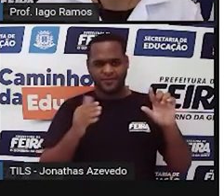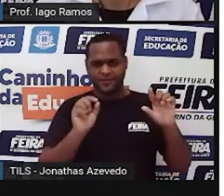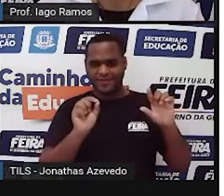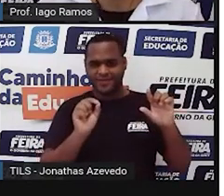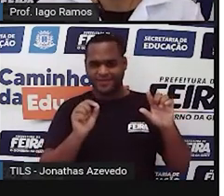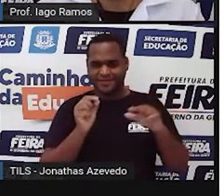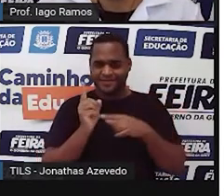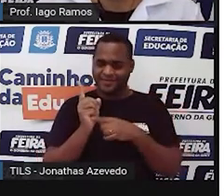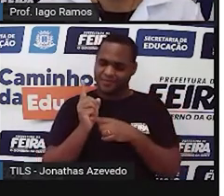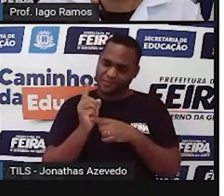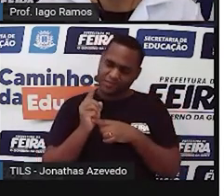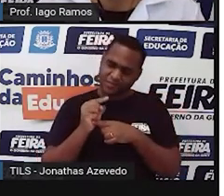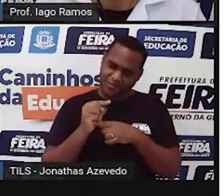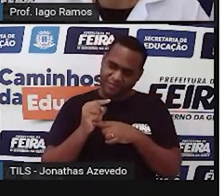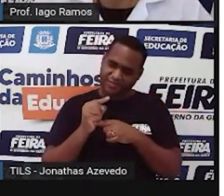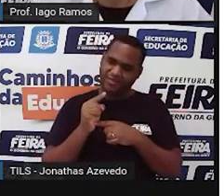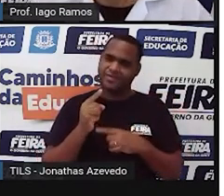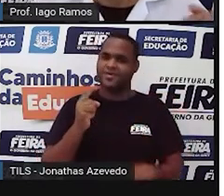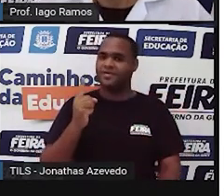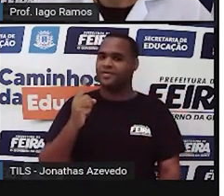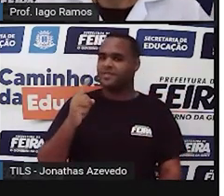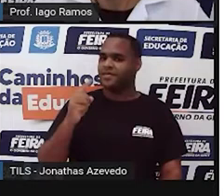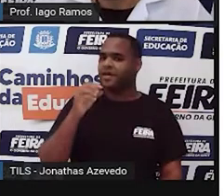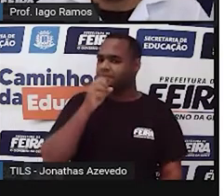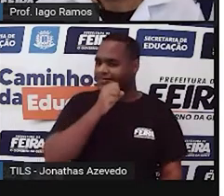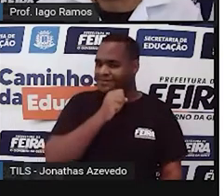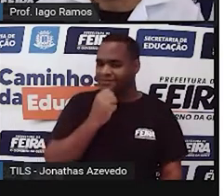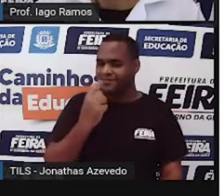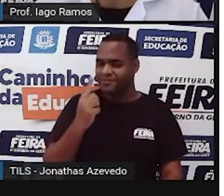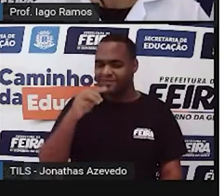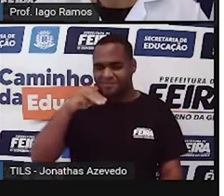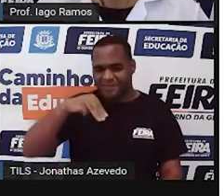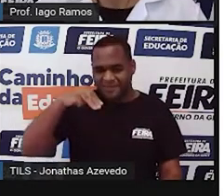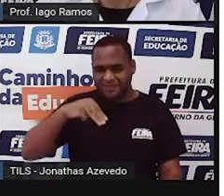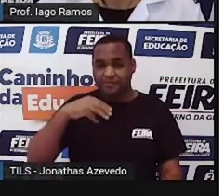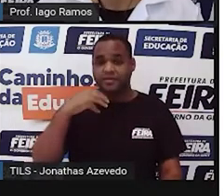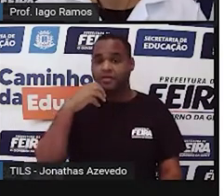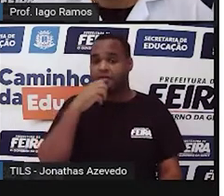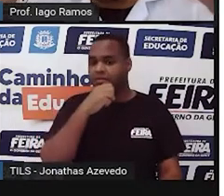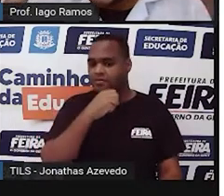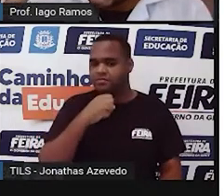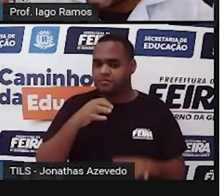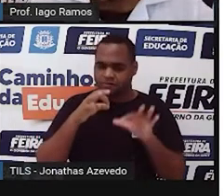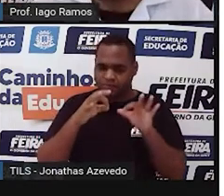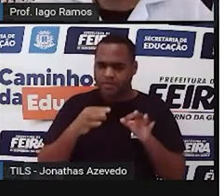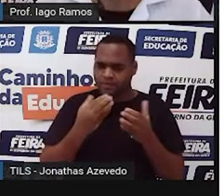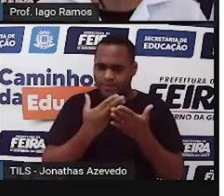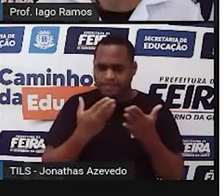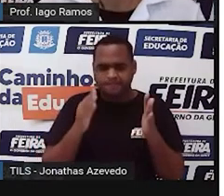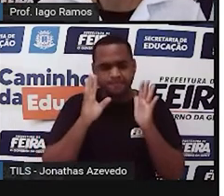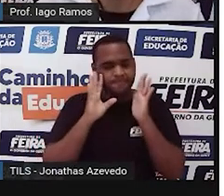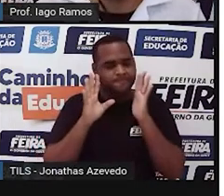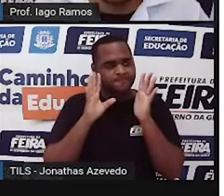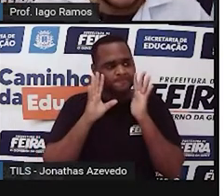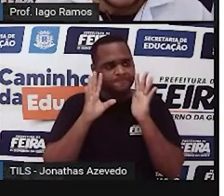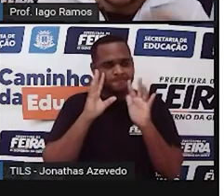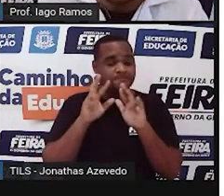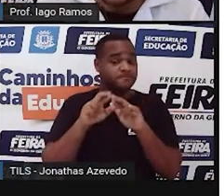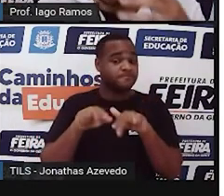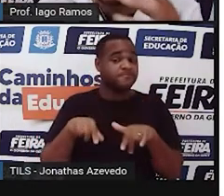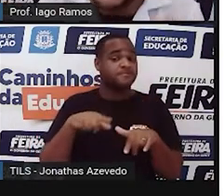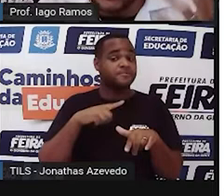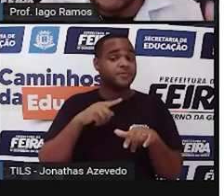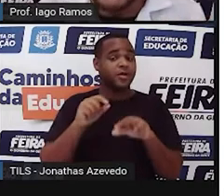tempozinho pra você fazer isso, tá? E vai ser bem rápido, porque eu tenho certeza que você já começou a pensar em bastante coisa aí,